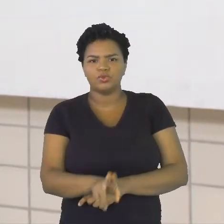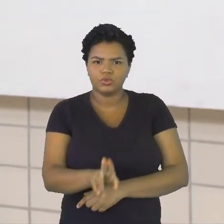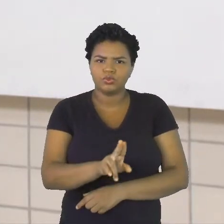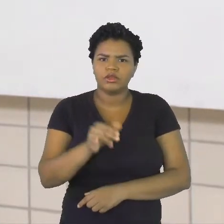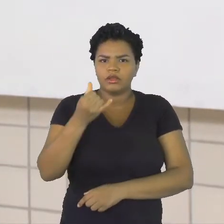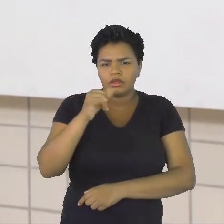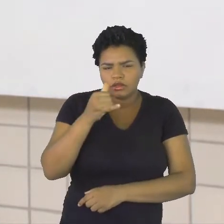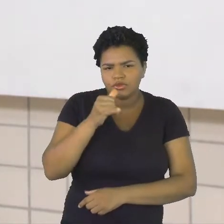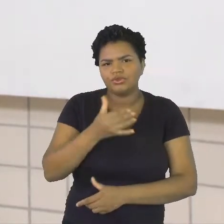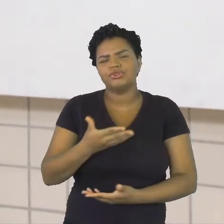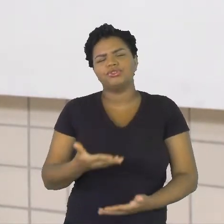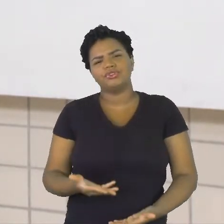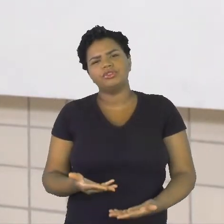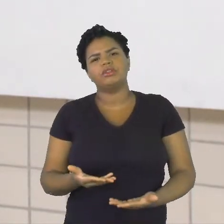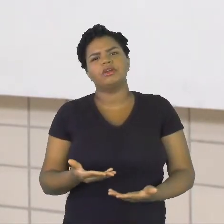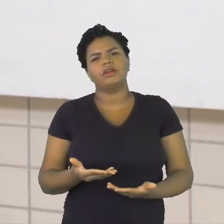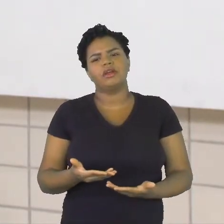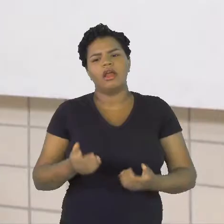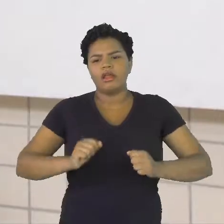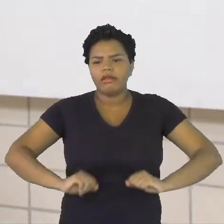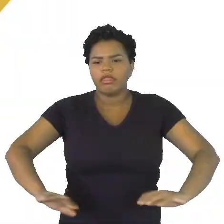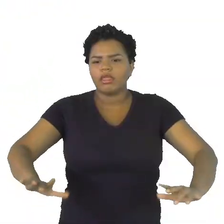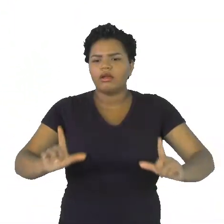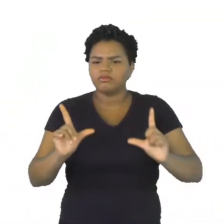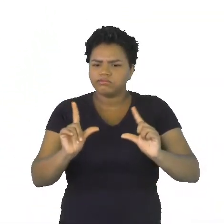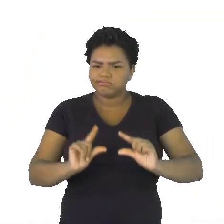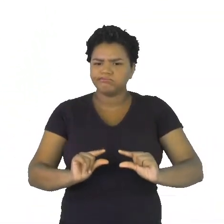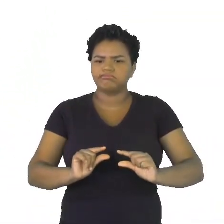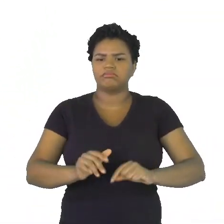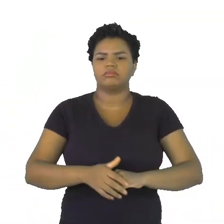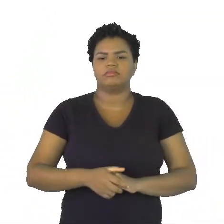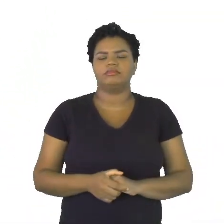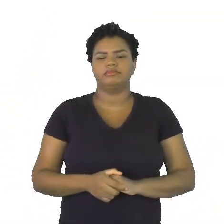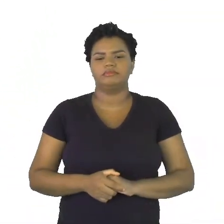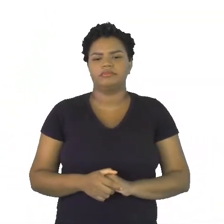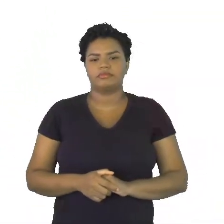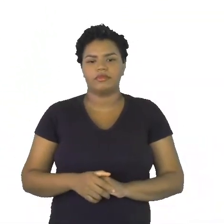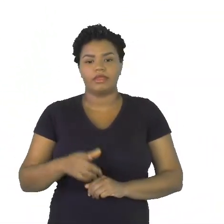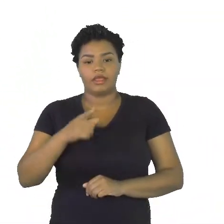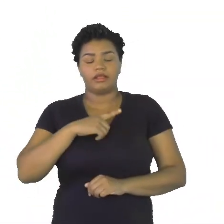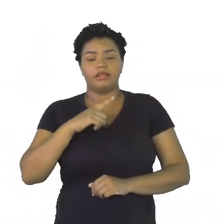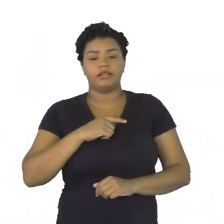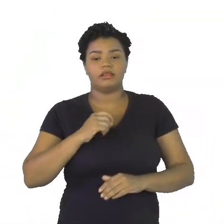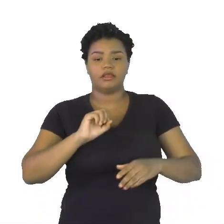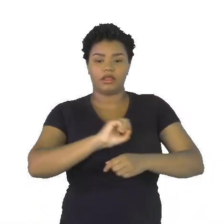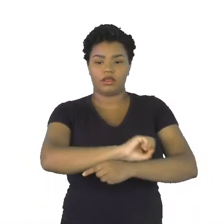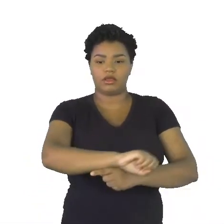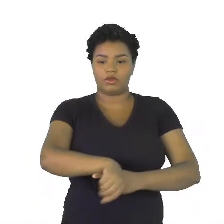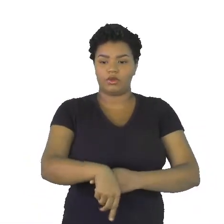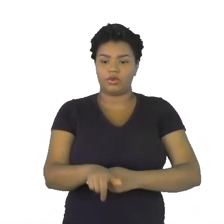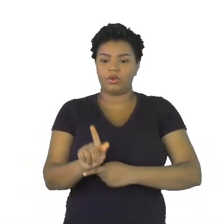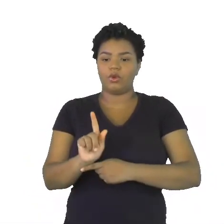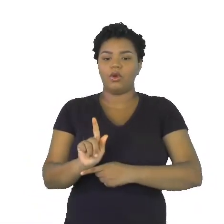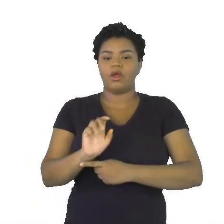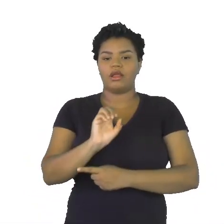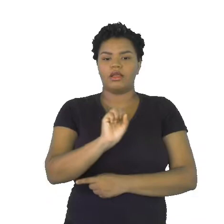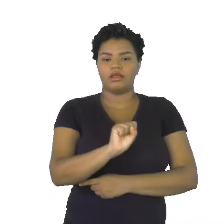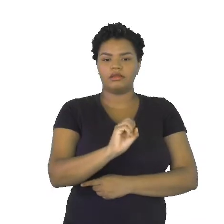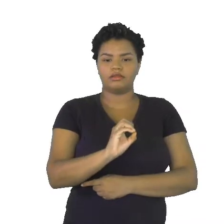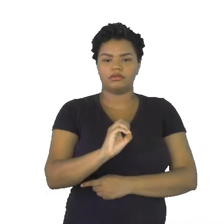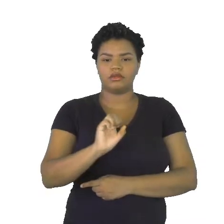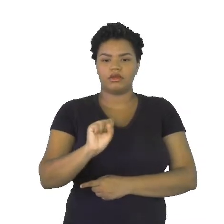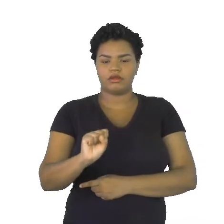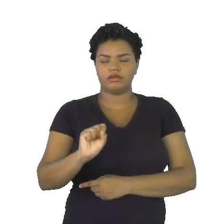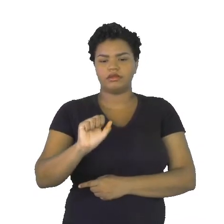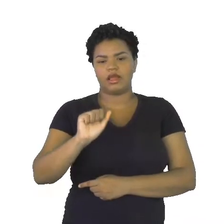energia, para diminuir esse desperdício. Temos aqui a ONG SOS Amazônia. Ela tem o